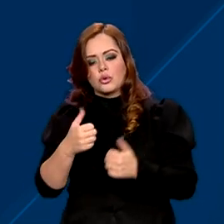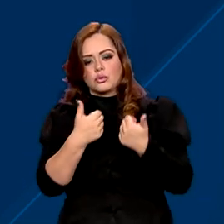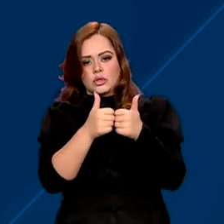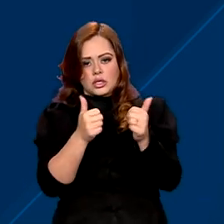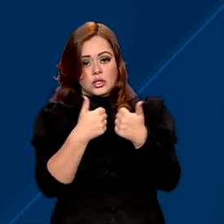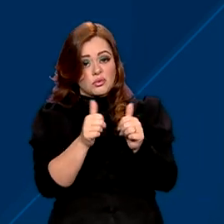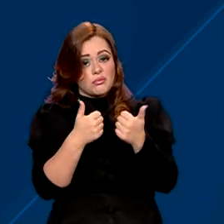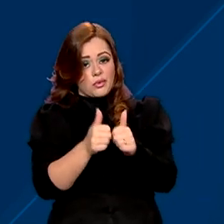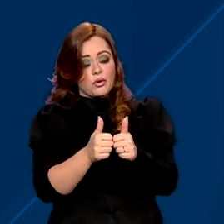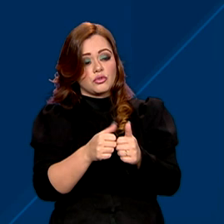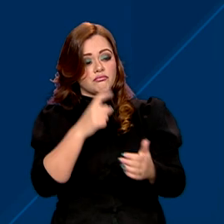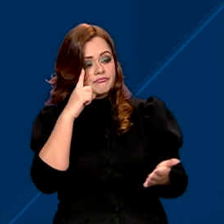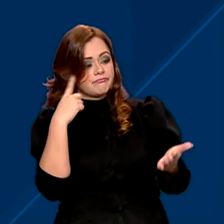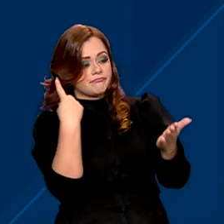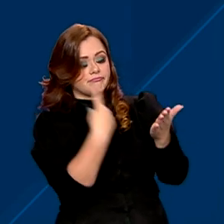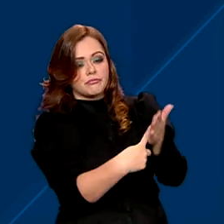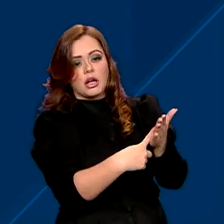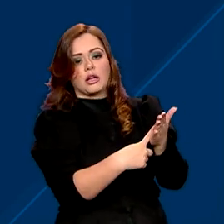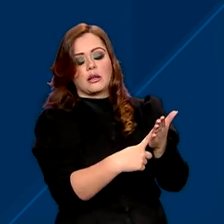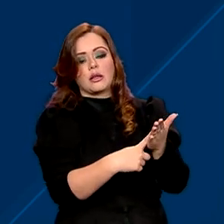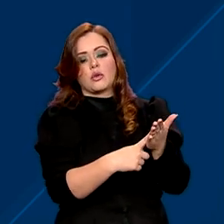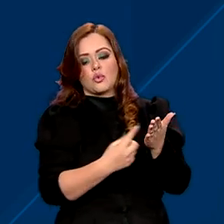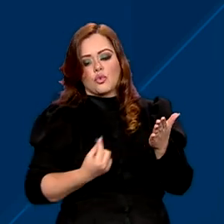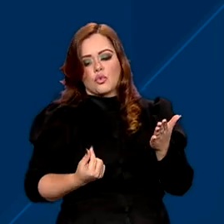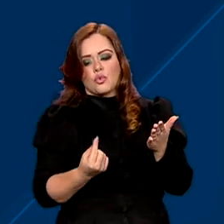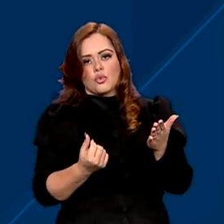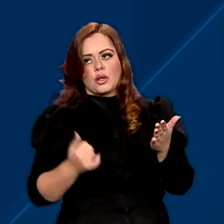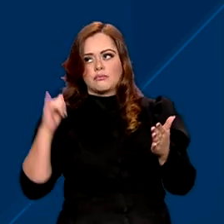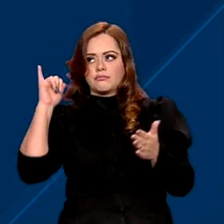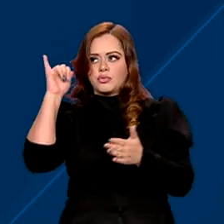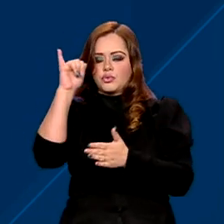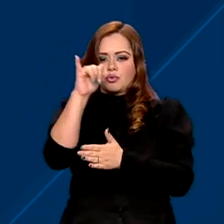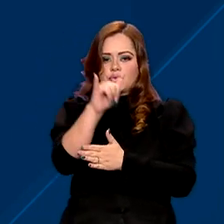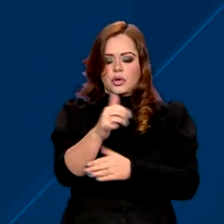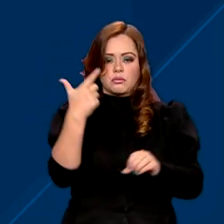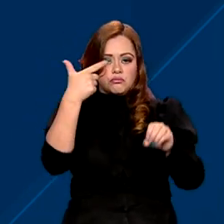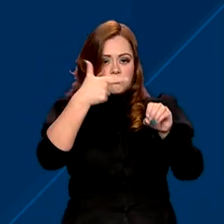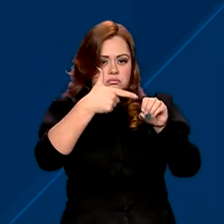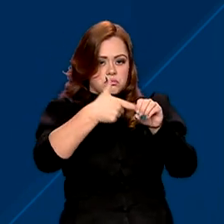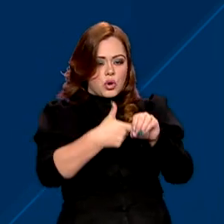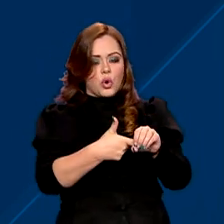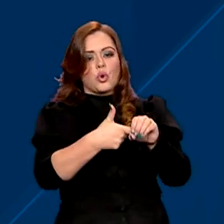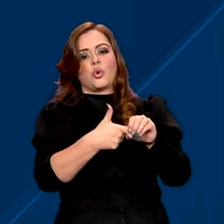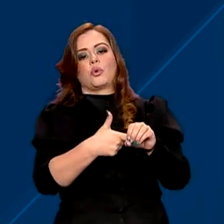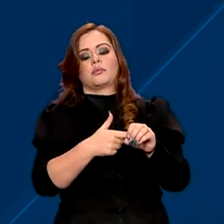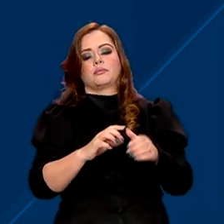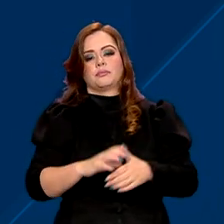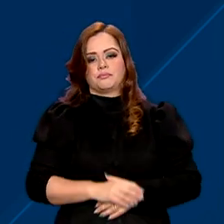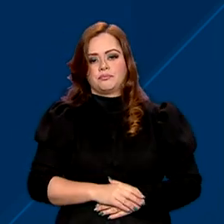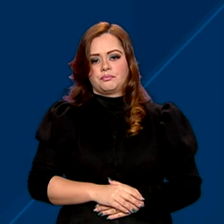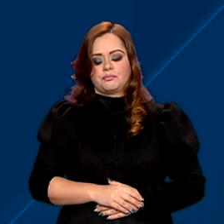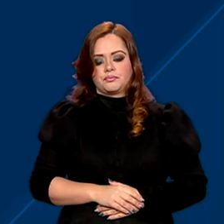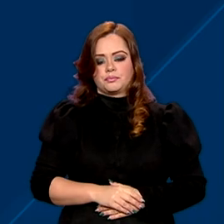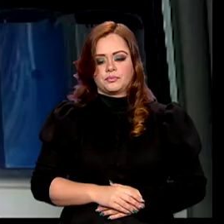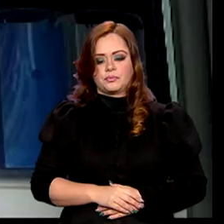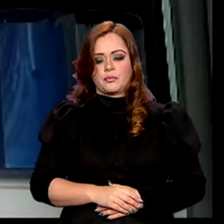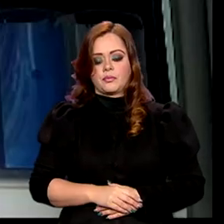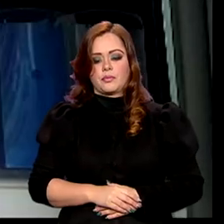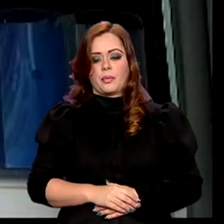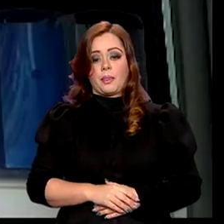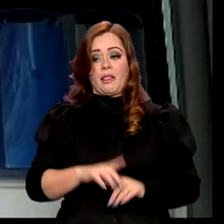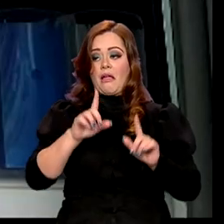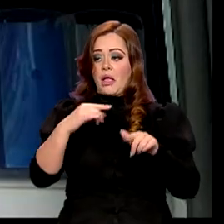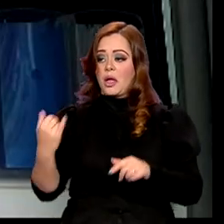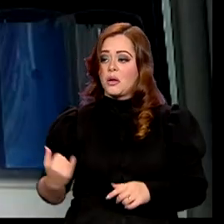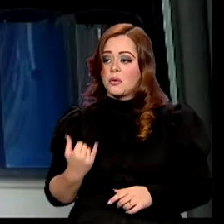redução foi registrada nos preços das passagens aéreas, combustíveis, óleo diesel, gasolina e gás veicular. Foi